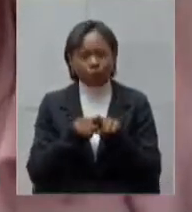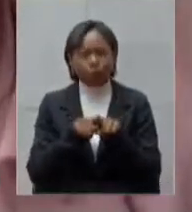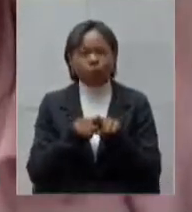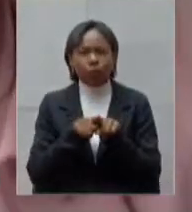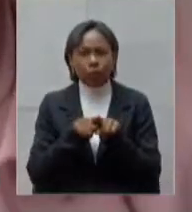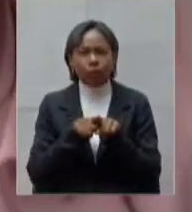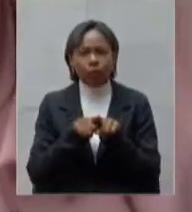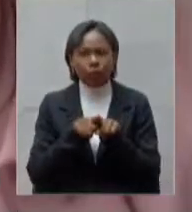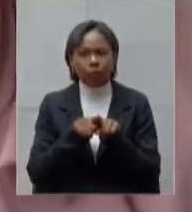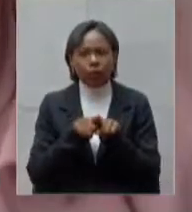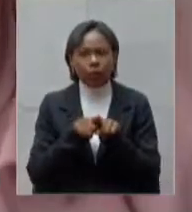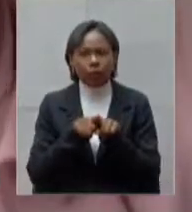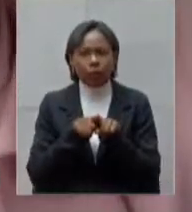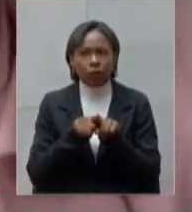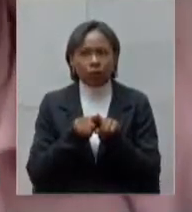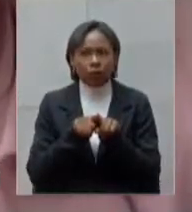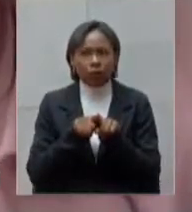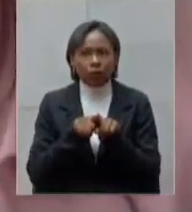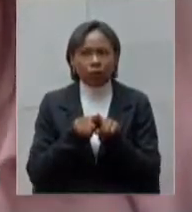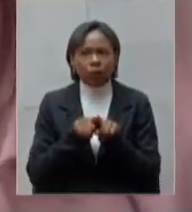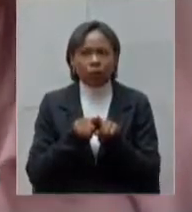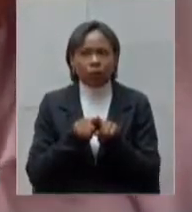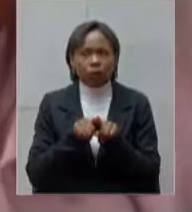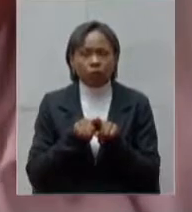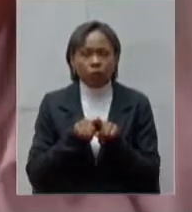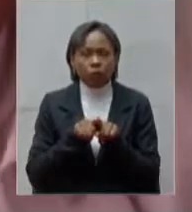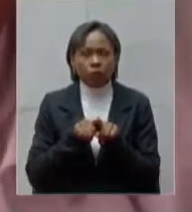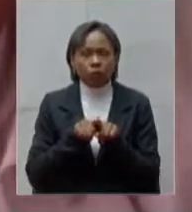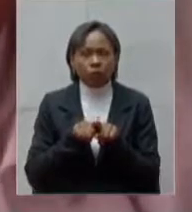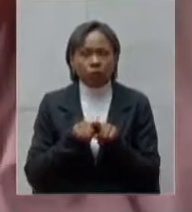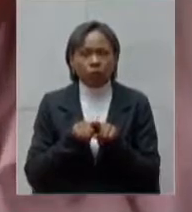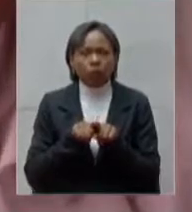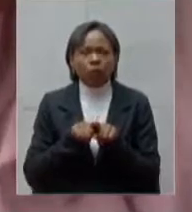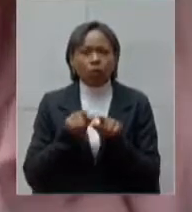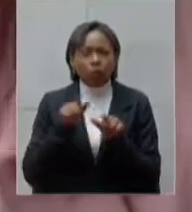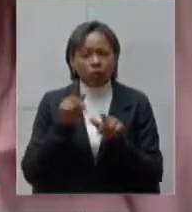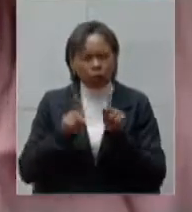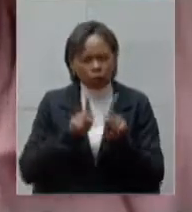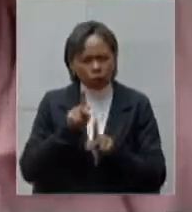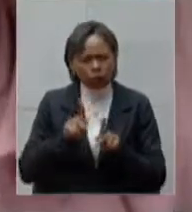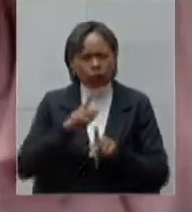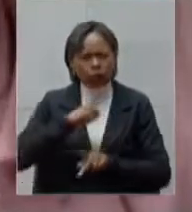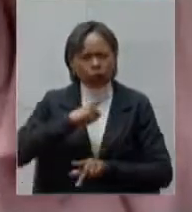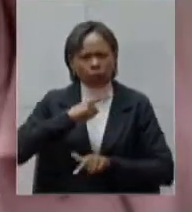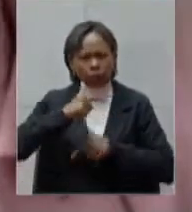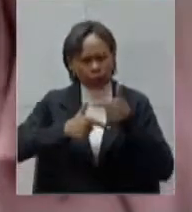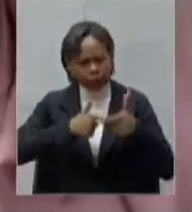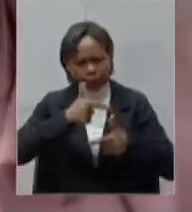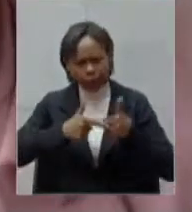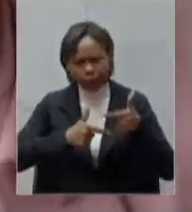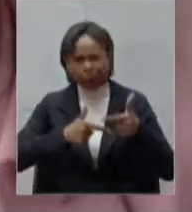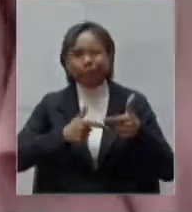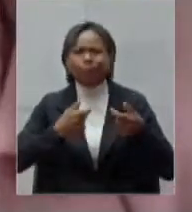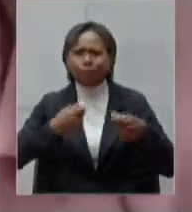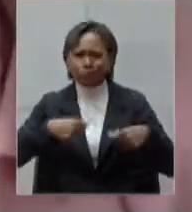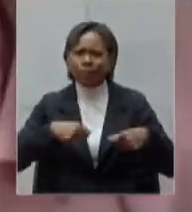dos empreendedores das pessoas que dependem dos seus empregos e que precisam trabalhar